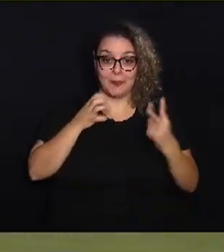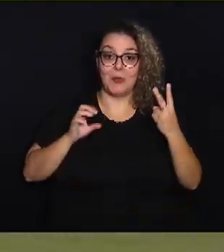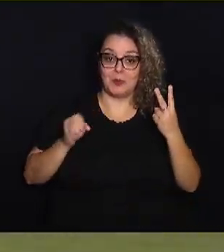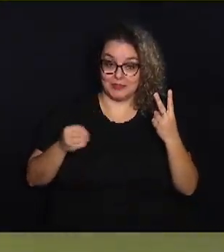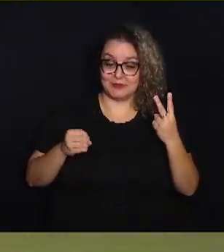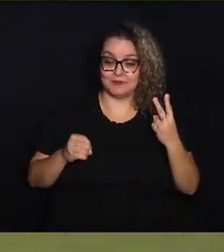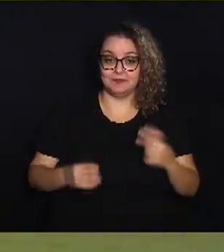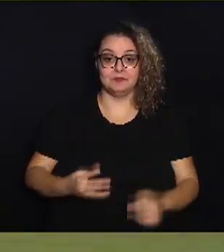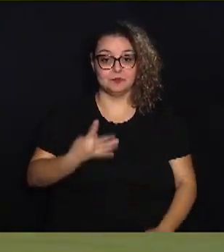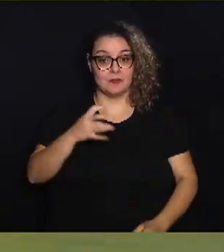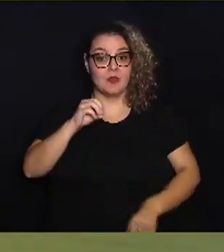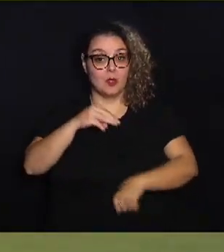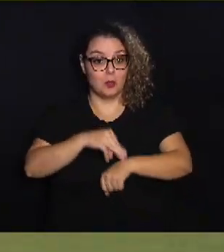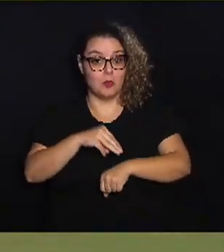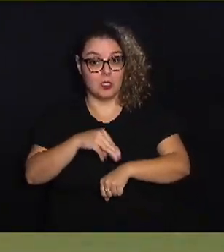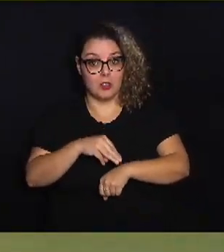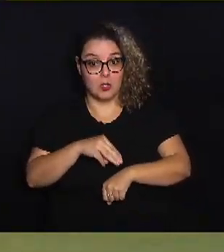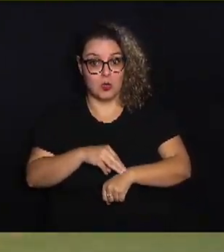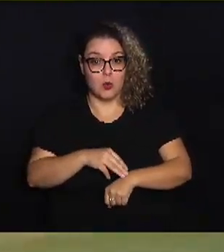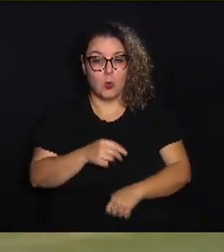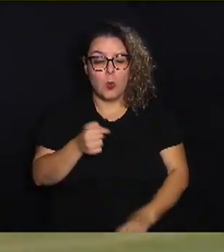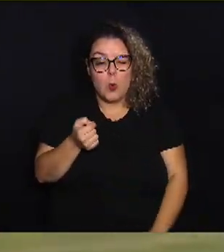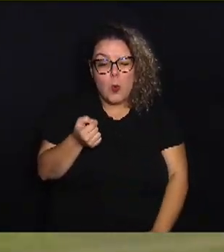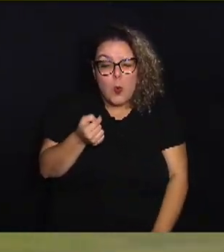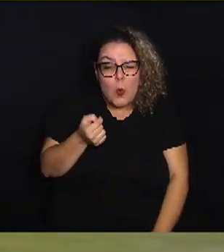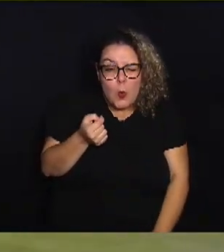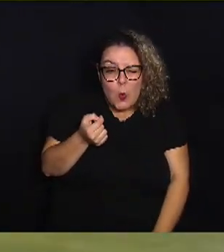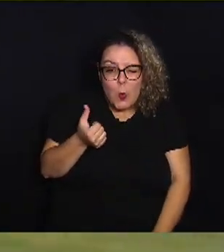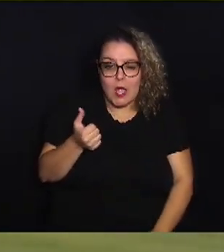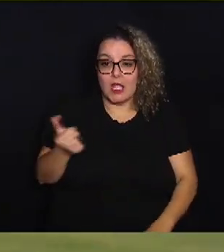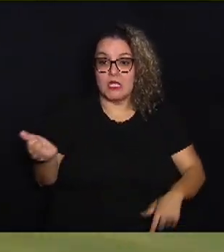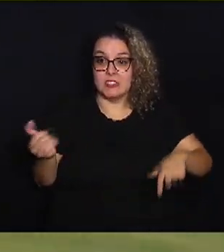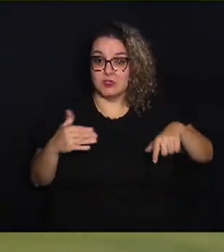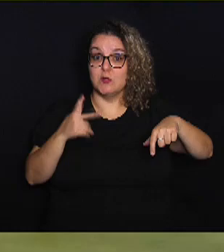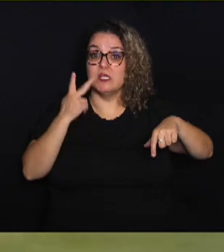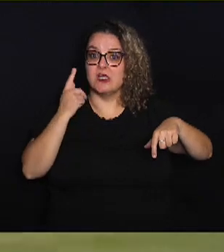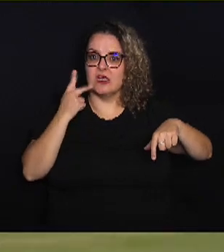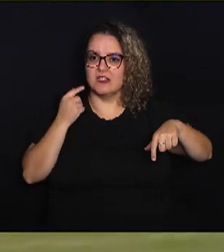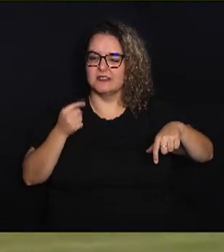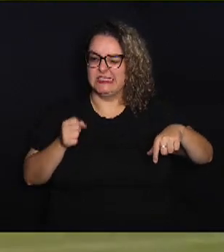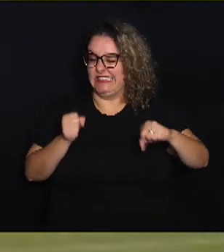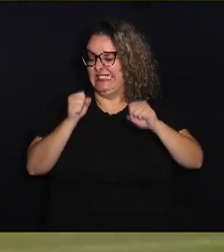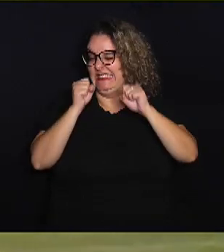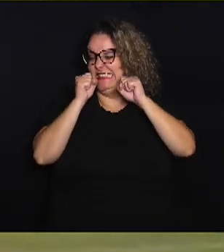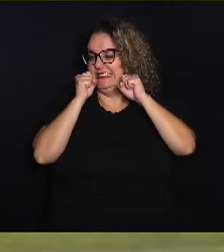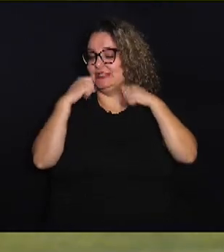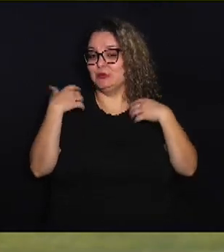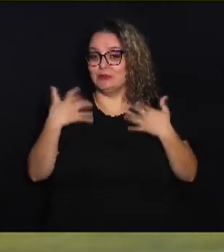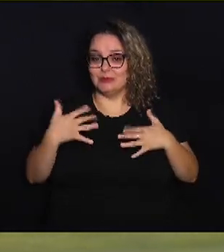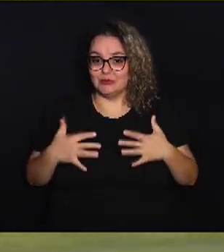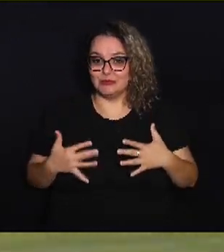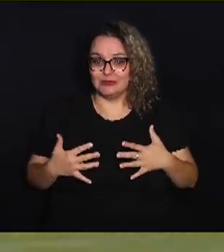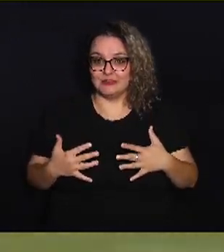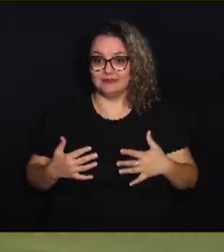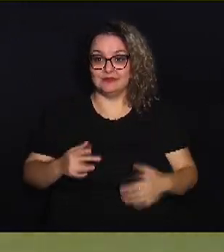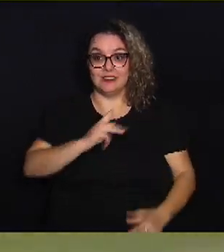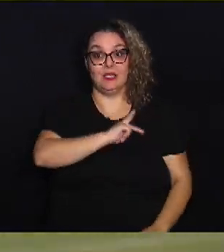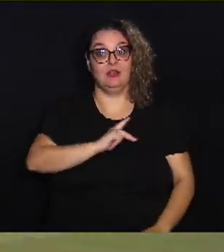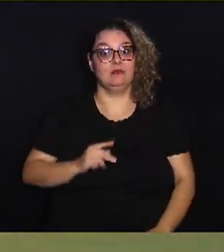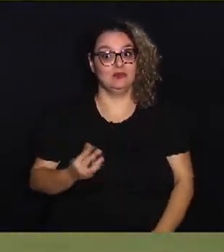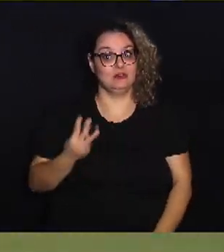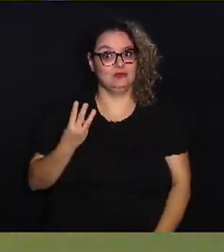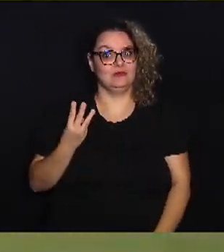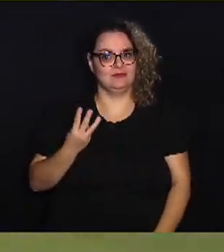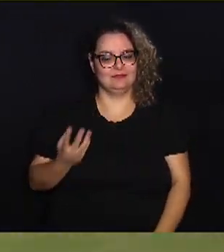Aos 40 minutos, por pouco, o zagueirão do Ceará não dá uma forcinha e a Ponte faz o terceiro,